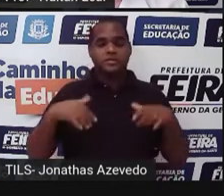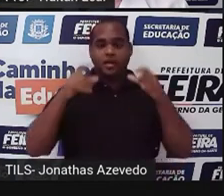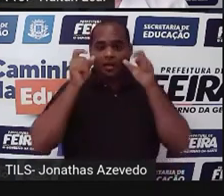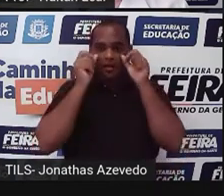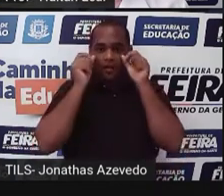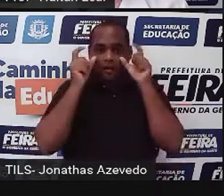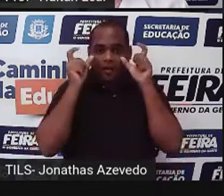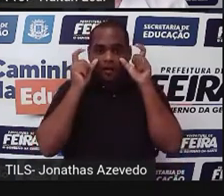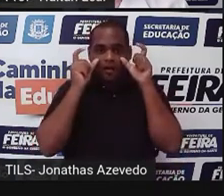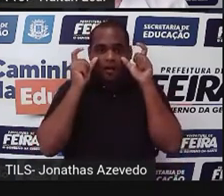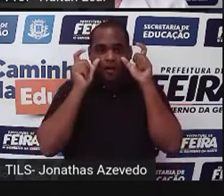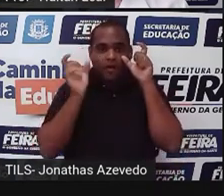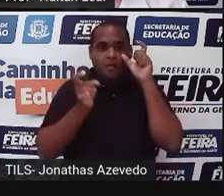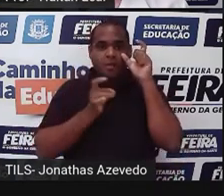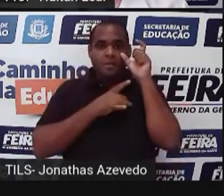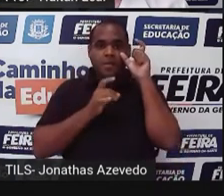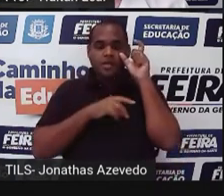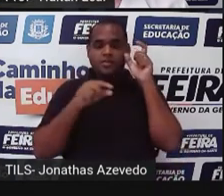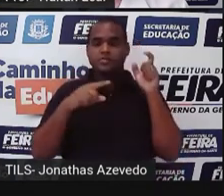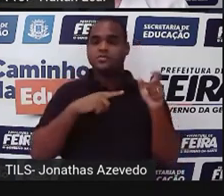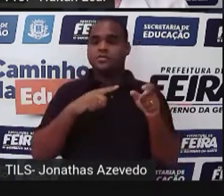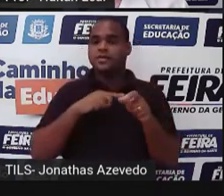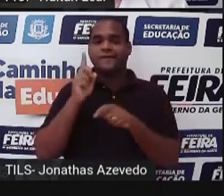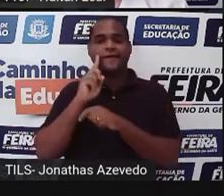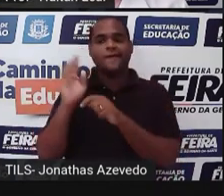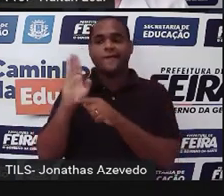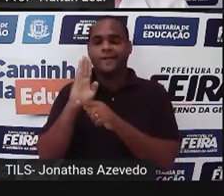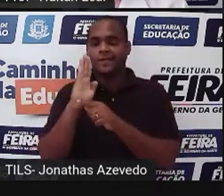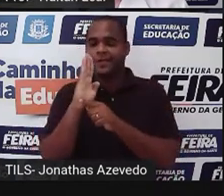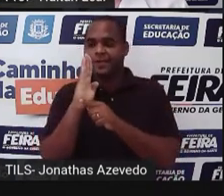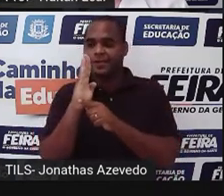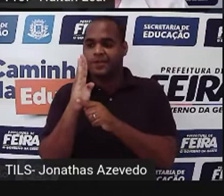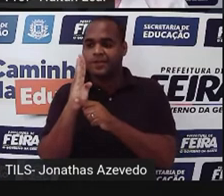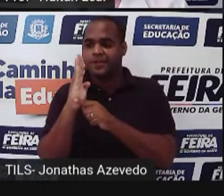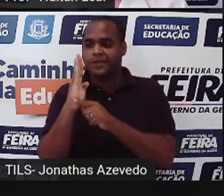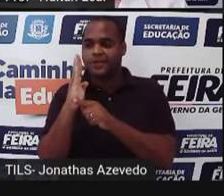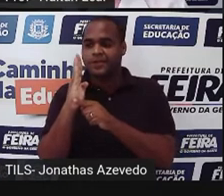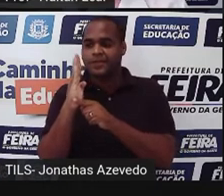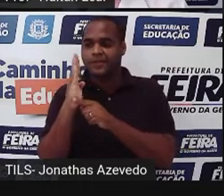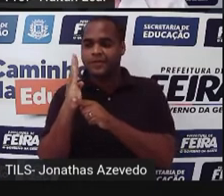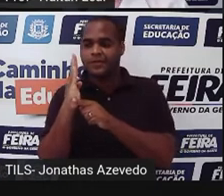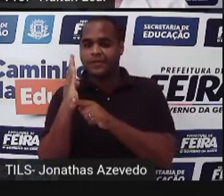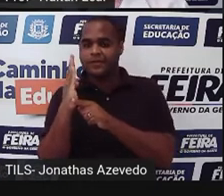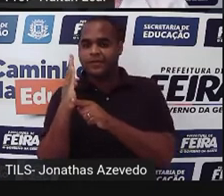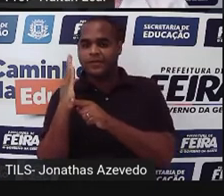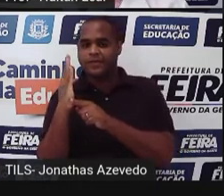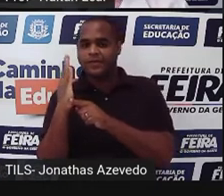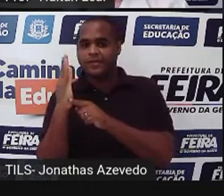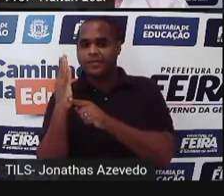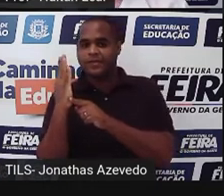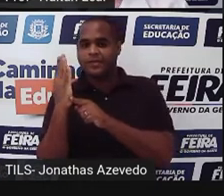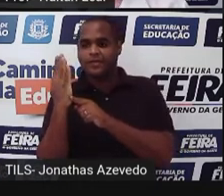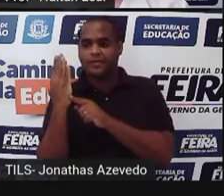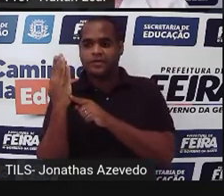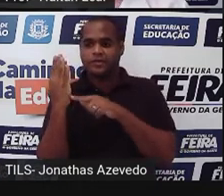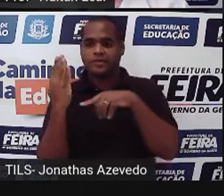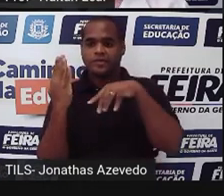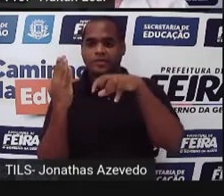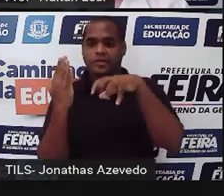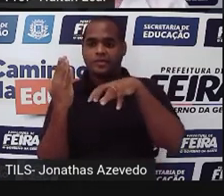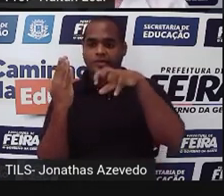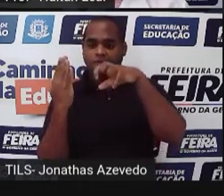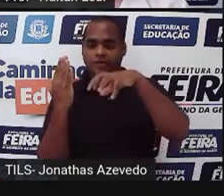esbugalhados de tanto medo, viu a porta a se abrir, empurrada lentamente por essa figura luminosa e